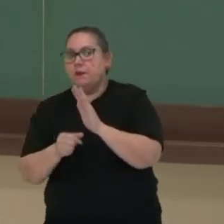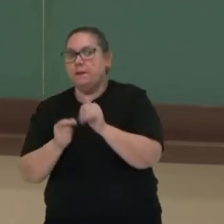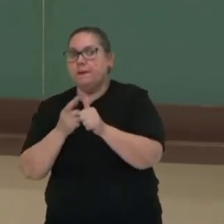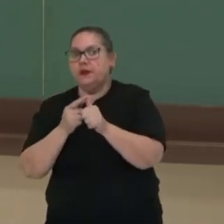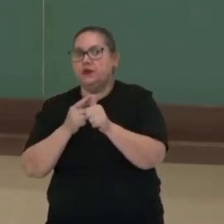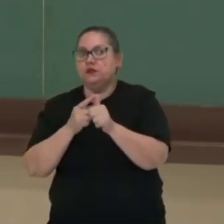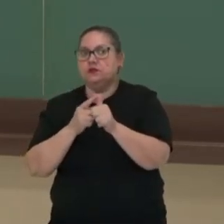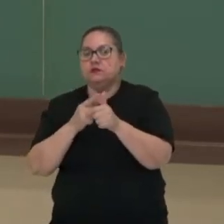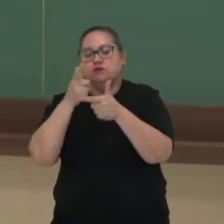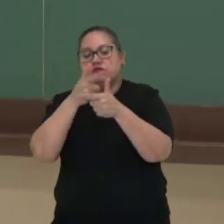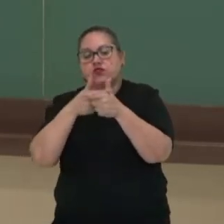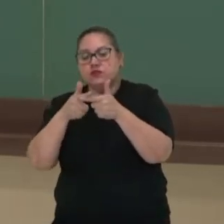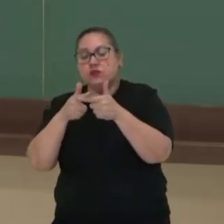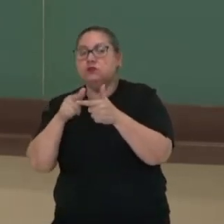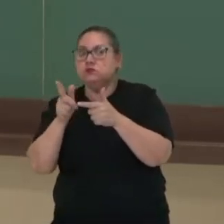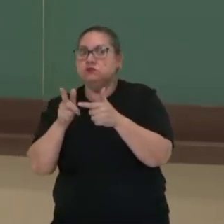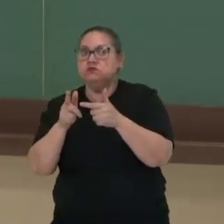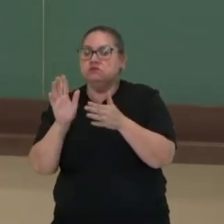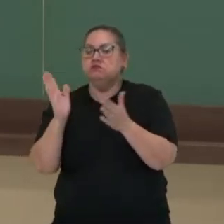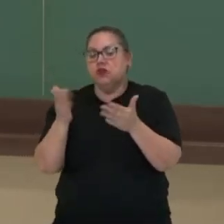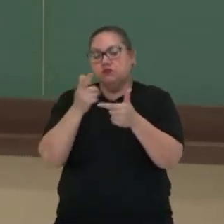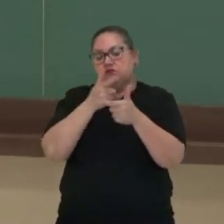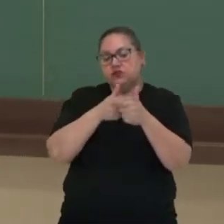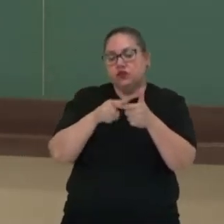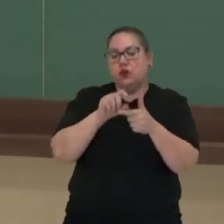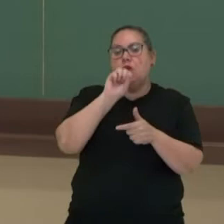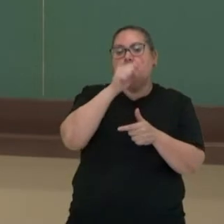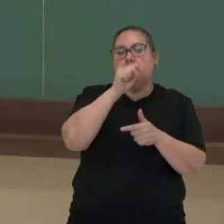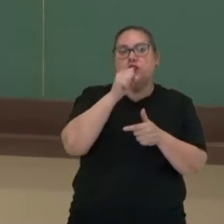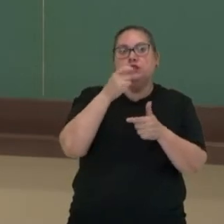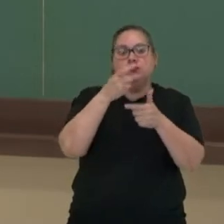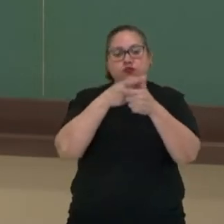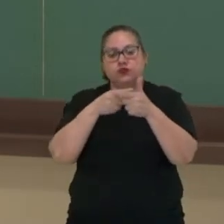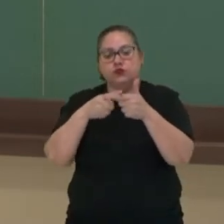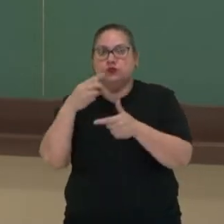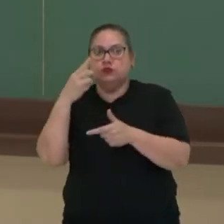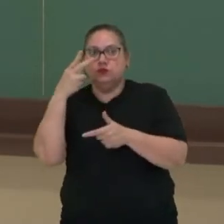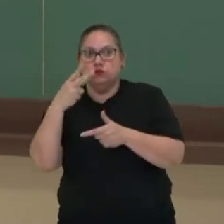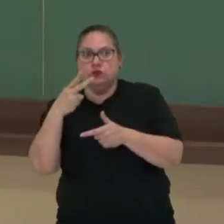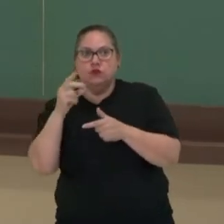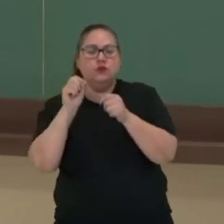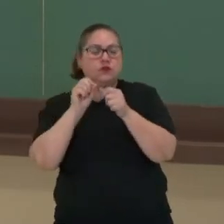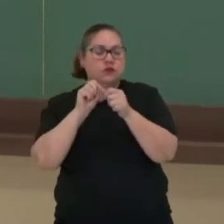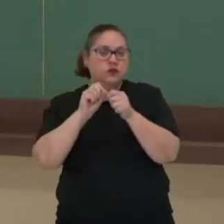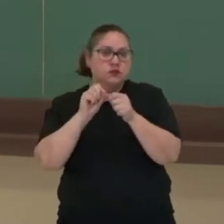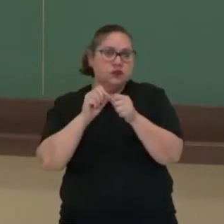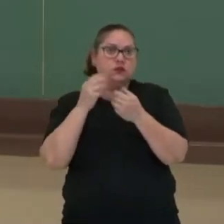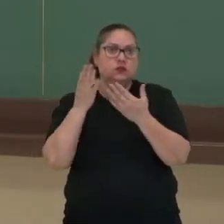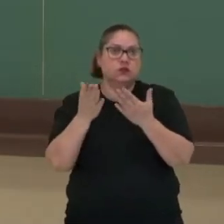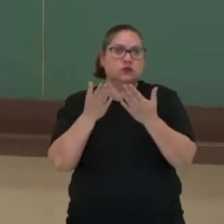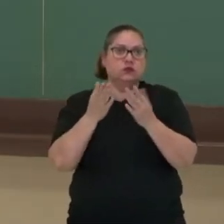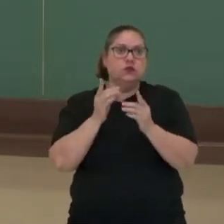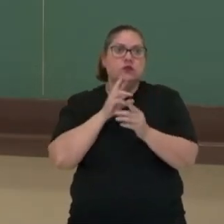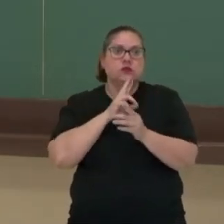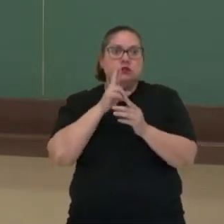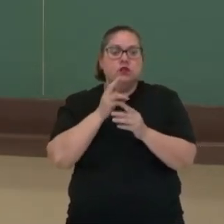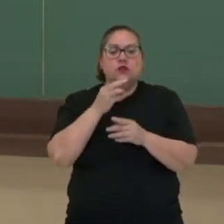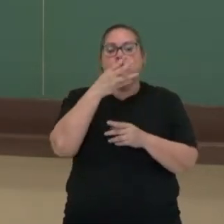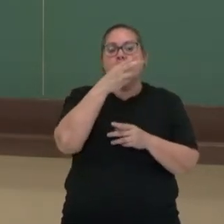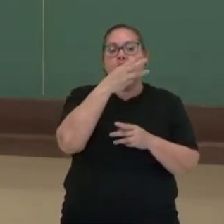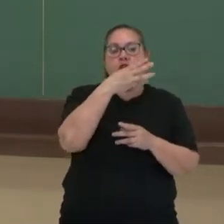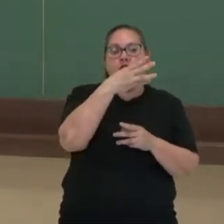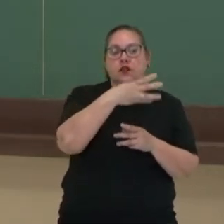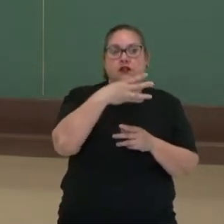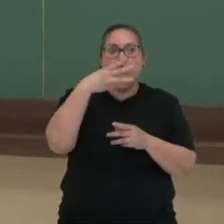apareceu aqui, divisão, então vamos dividir 88 por 2. Fazendo essa divisão, nós vamos ter ali 44,